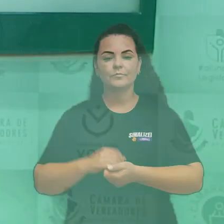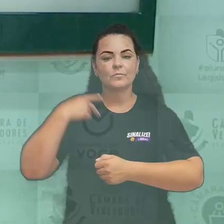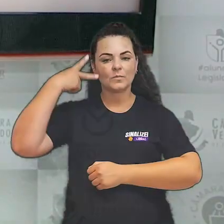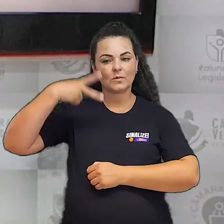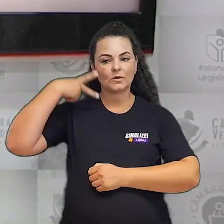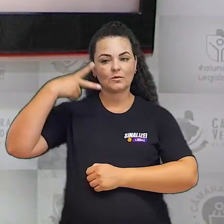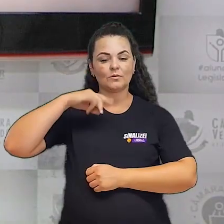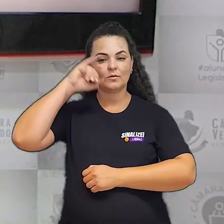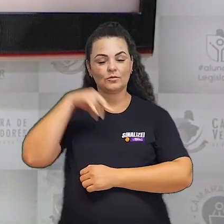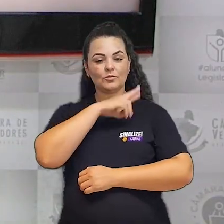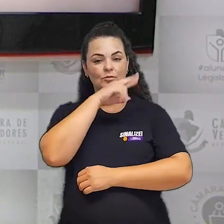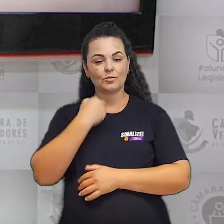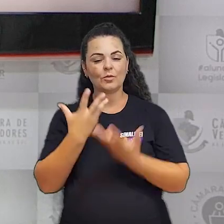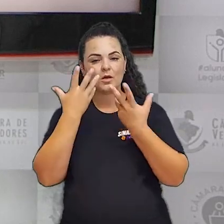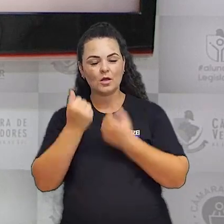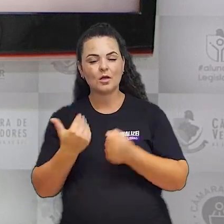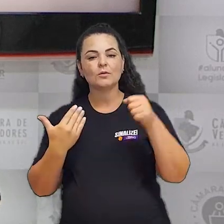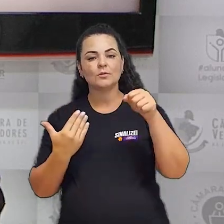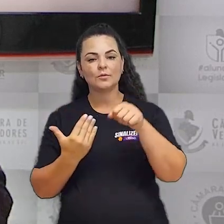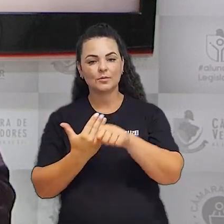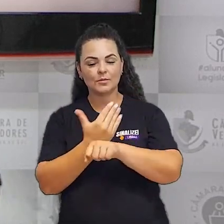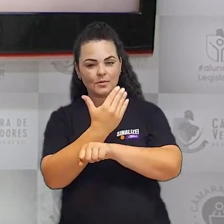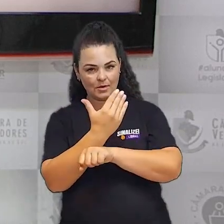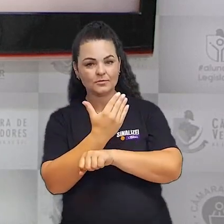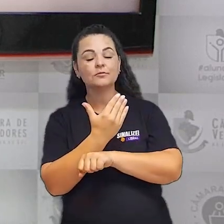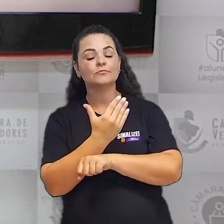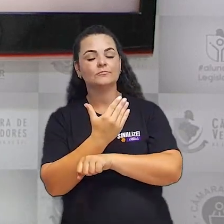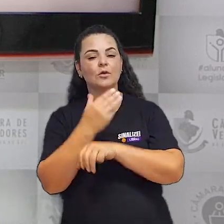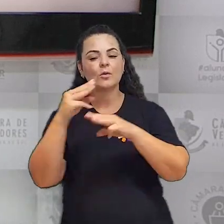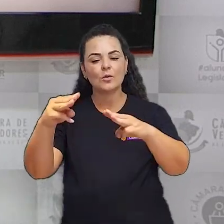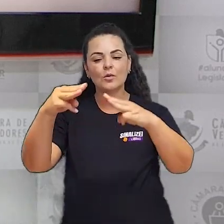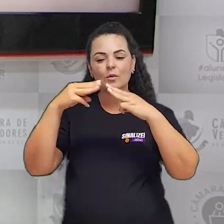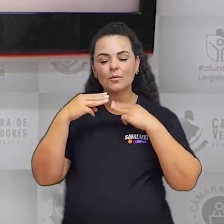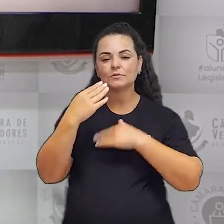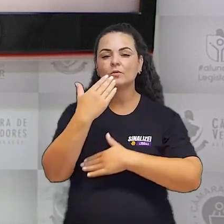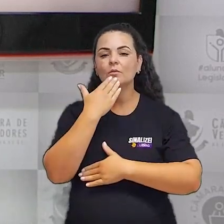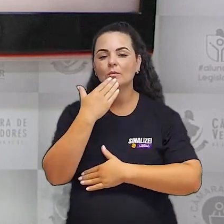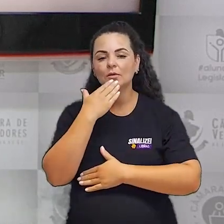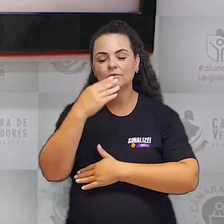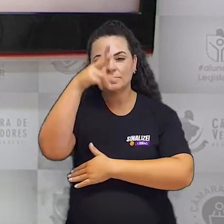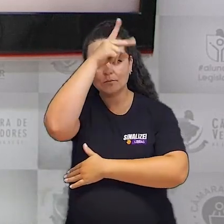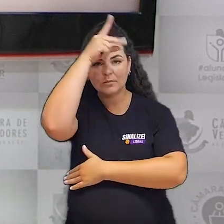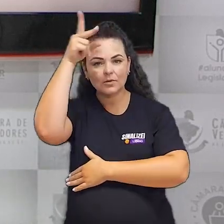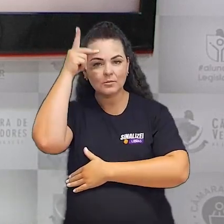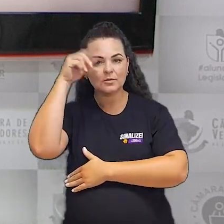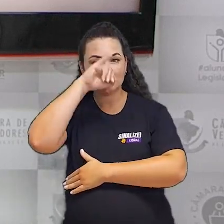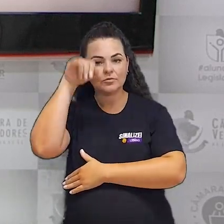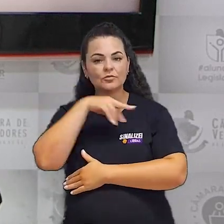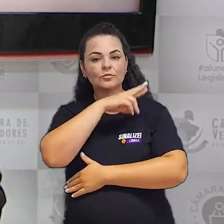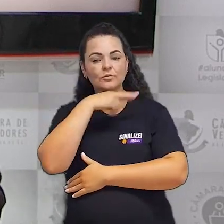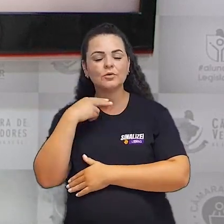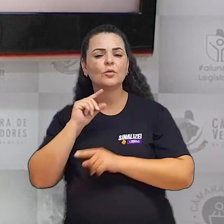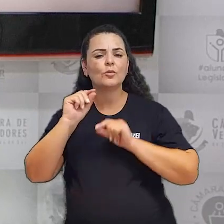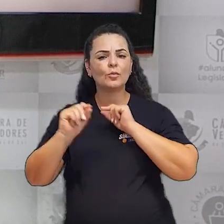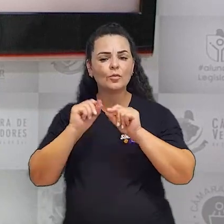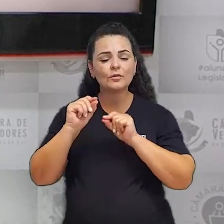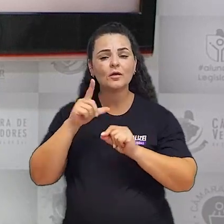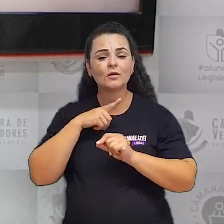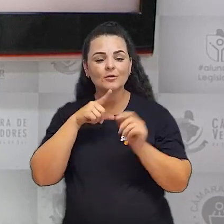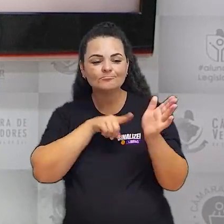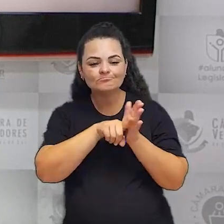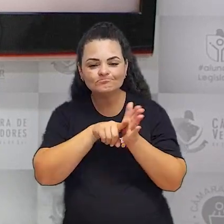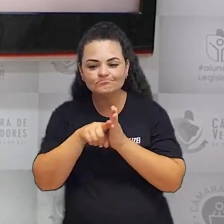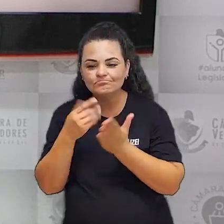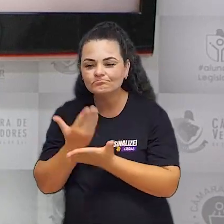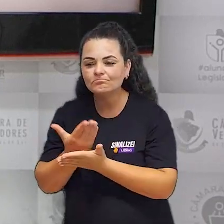Os vereadores jaraguaenses aprovaram por unanimidade uma moção de apelo à Prefeitura de Jaraguá do Sul no sentido de